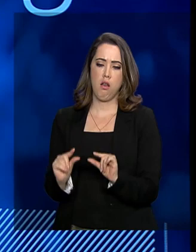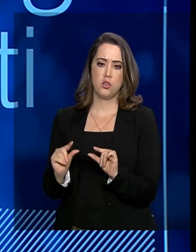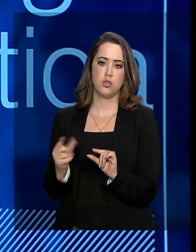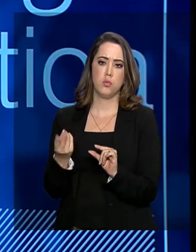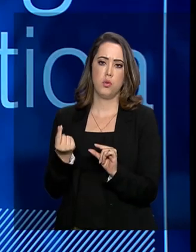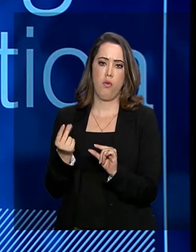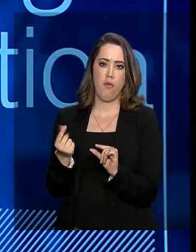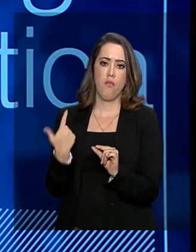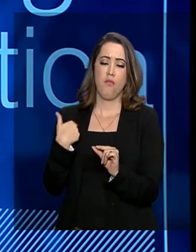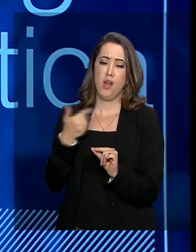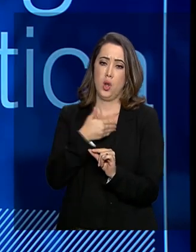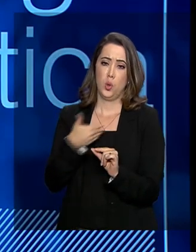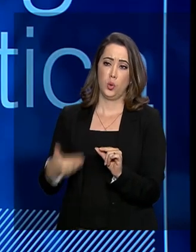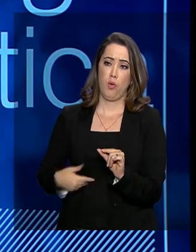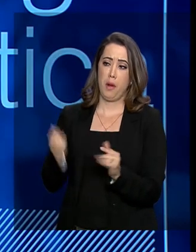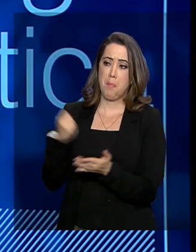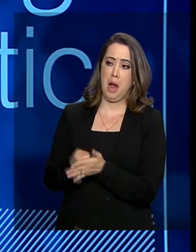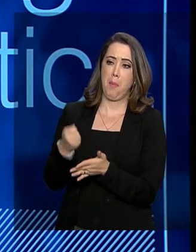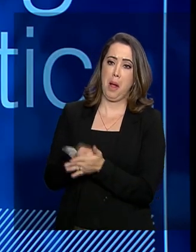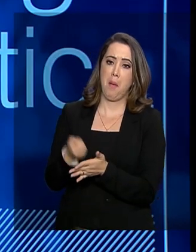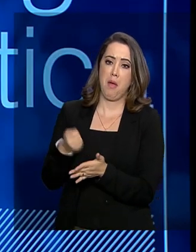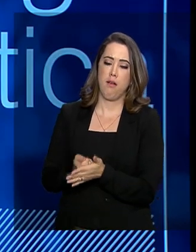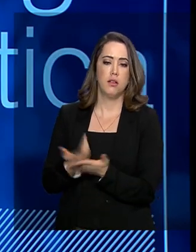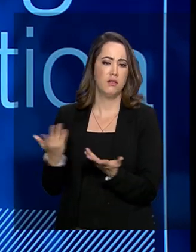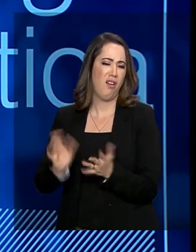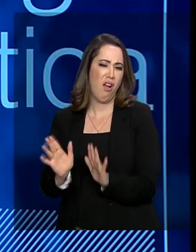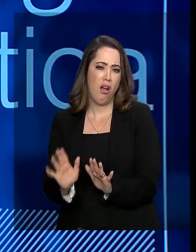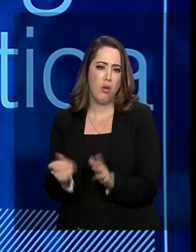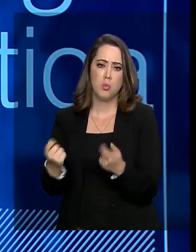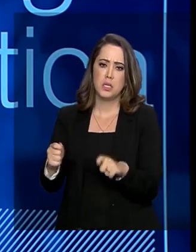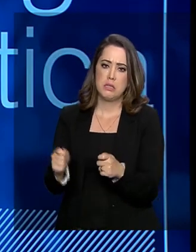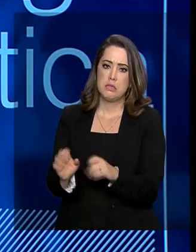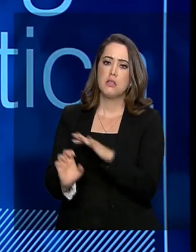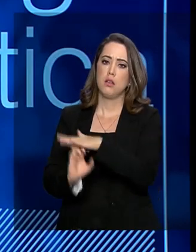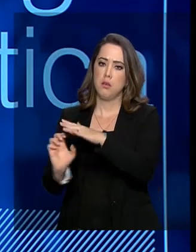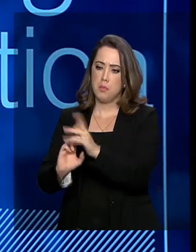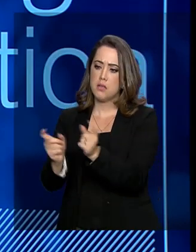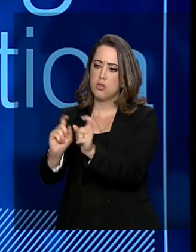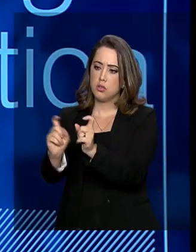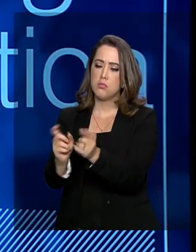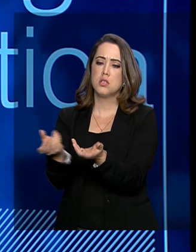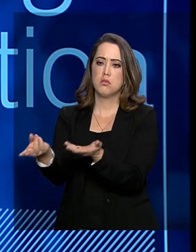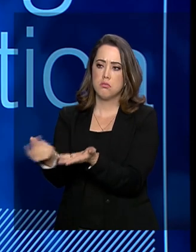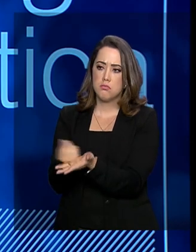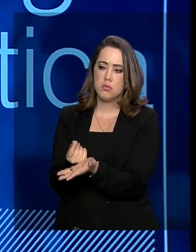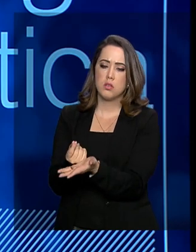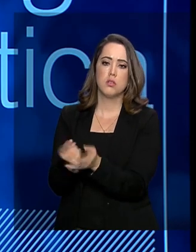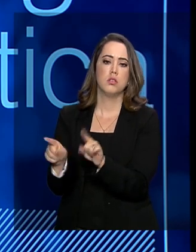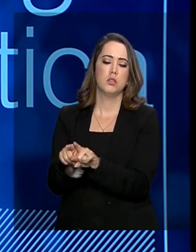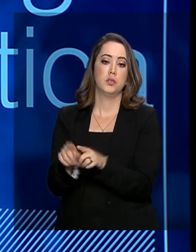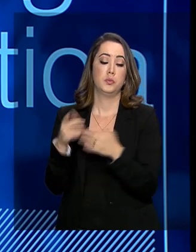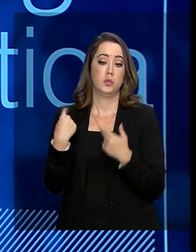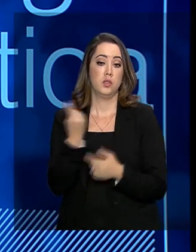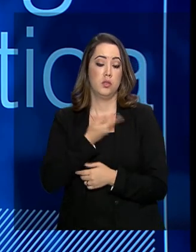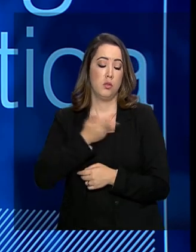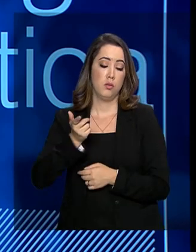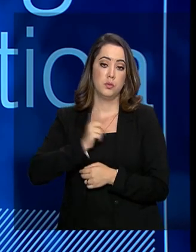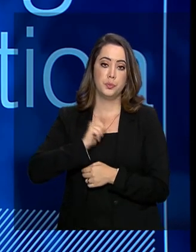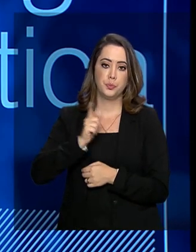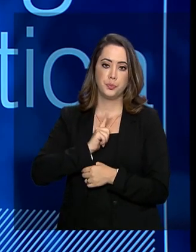manter aquele ativo, sobra aí o recurso para ele poder colocar em outros locais onde não há aí um interesse do setor privado. Então, nós temos